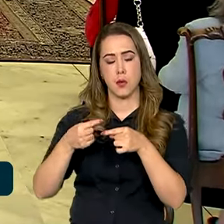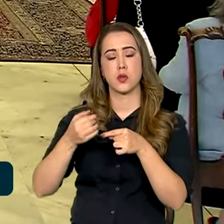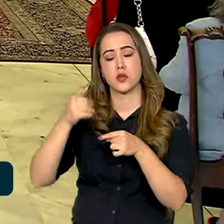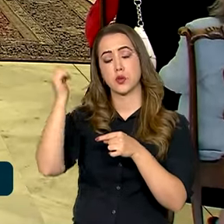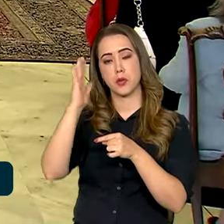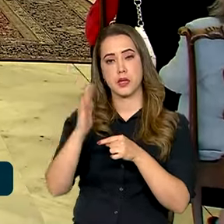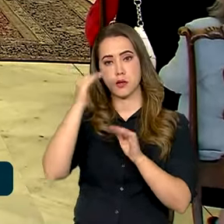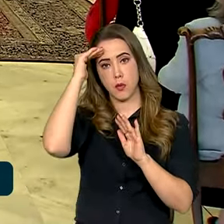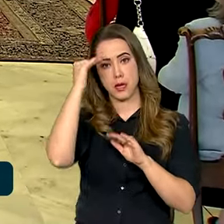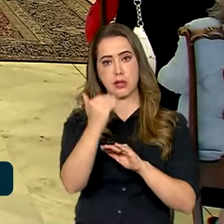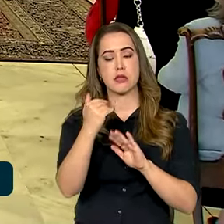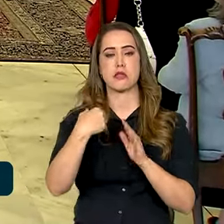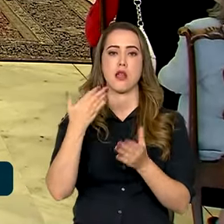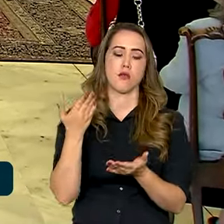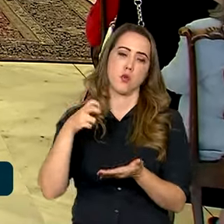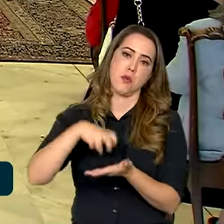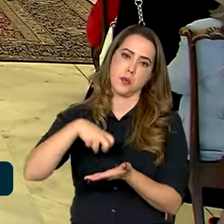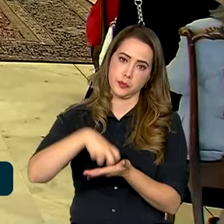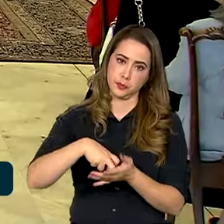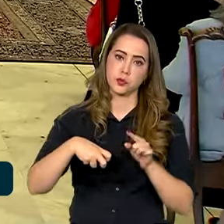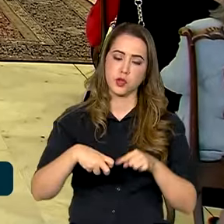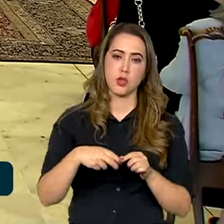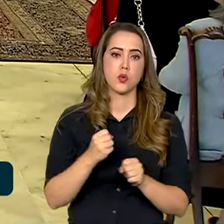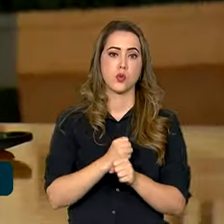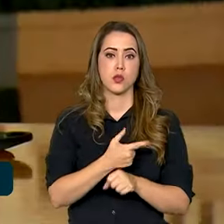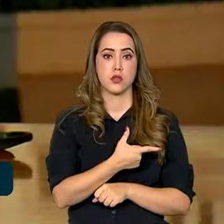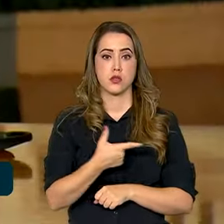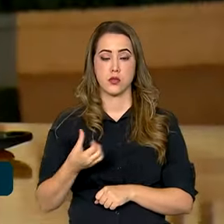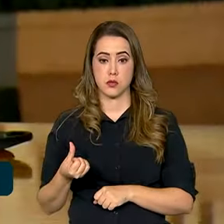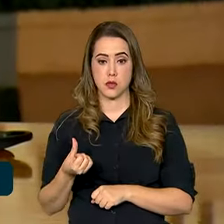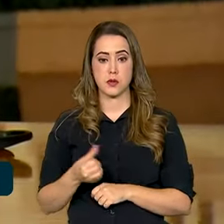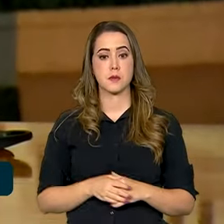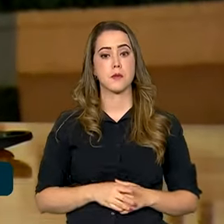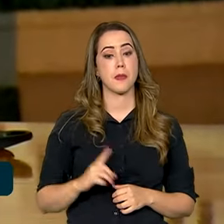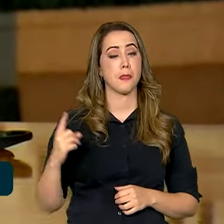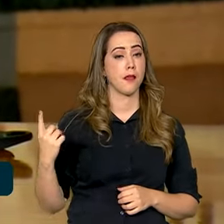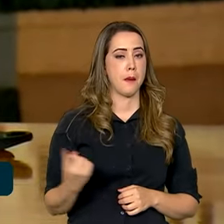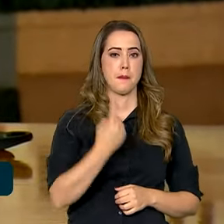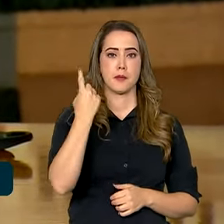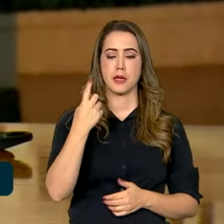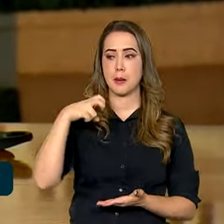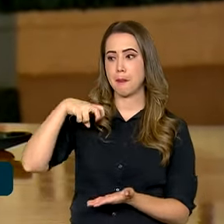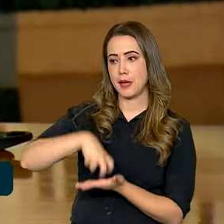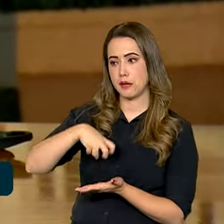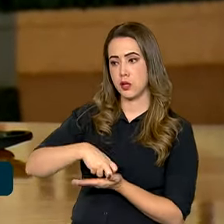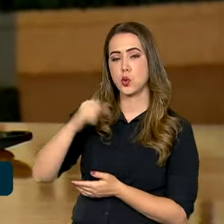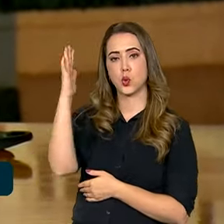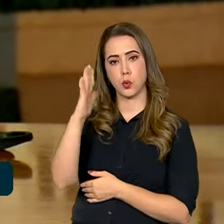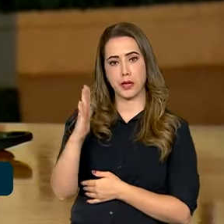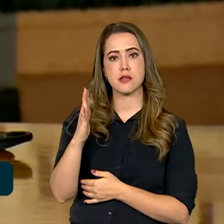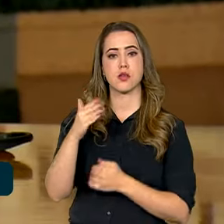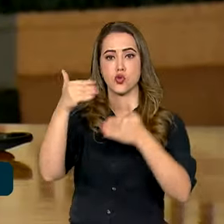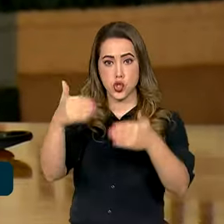a última etapa da sentença, proferida em 2006. Essa foi a primeira penalização internacional